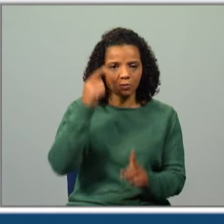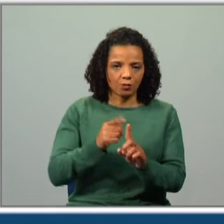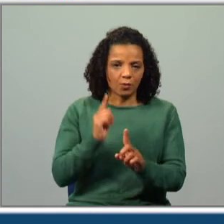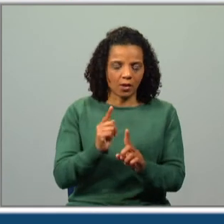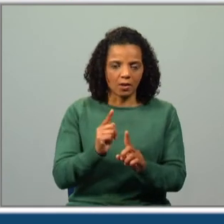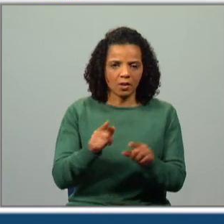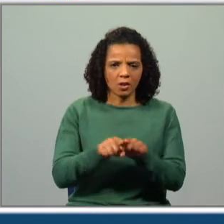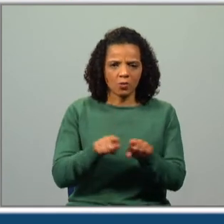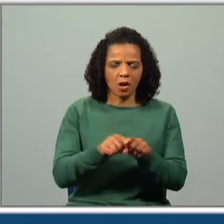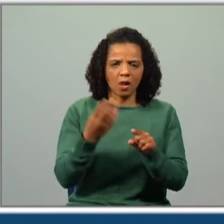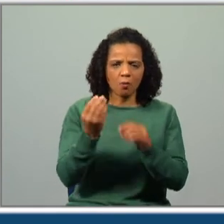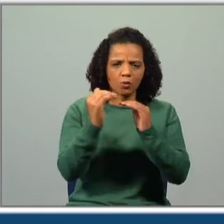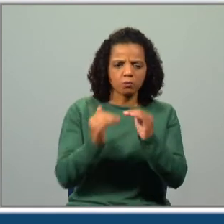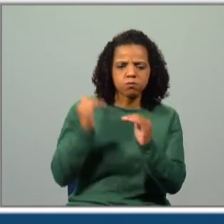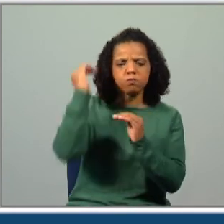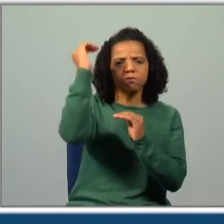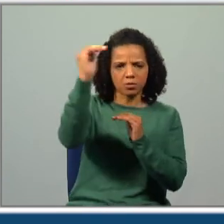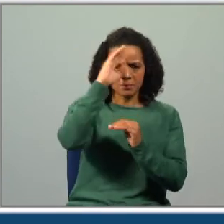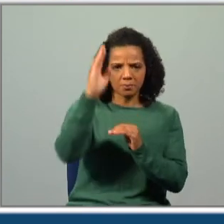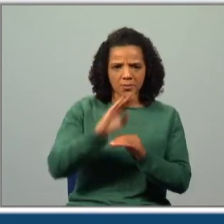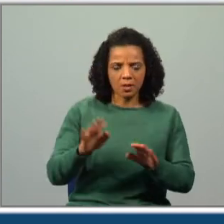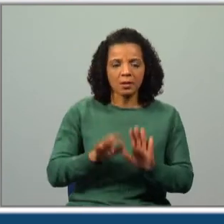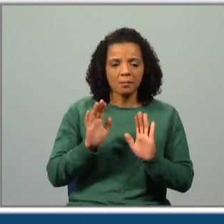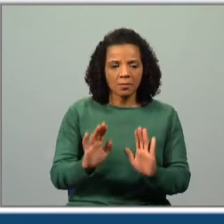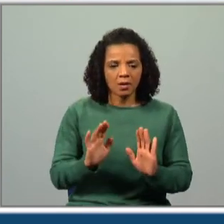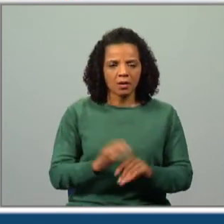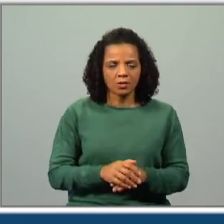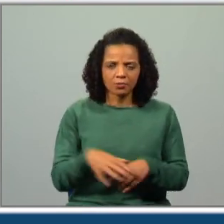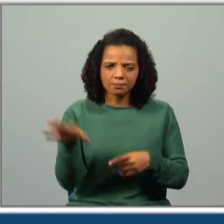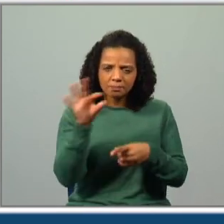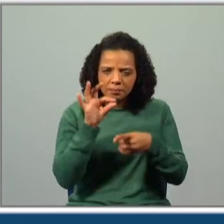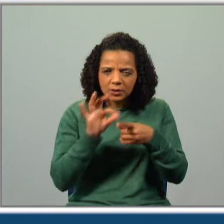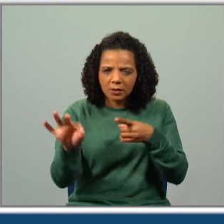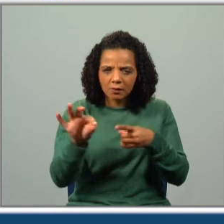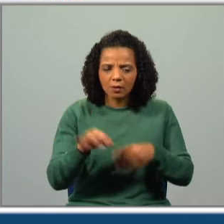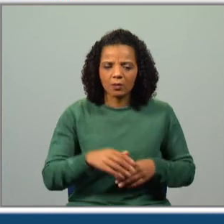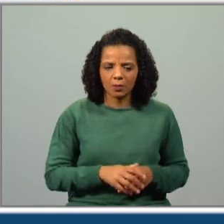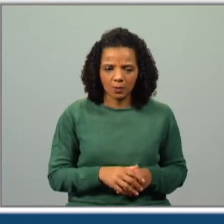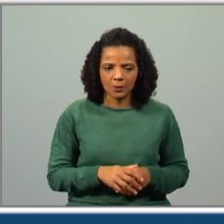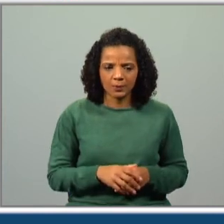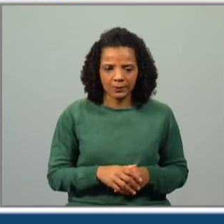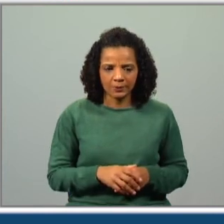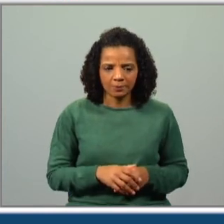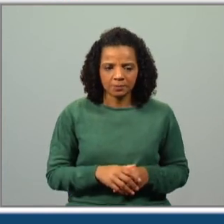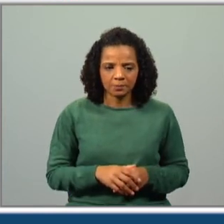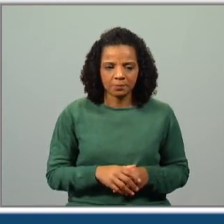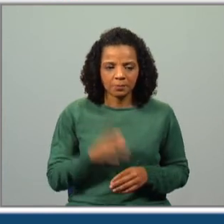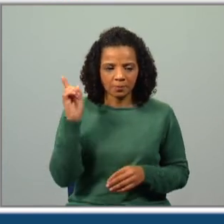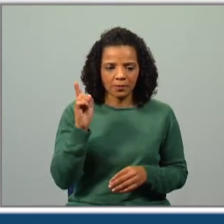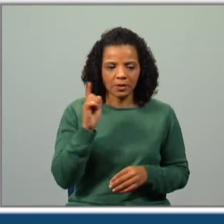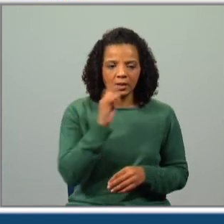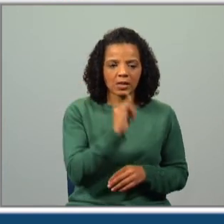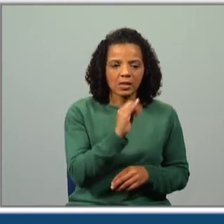coisa muito elevada. Mas, mais especificamente, o quê? No caso de